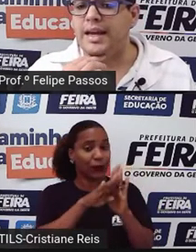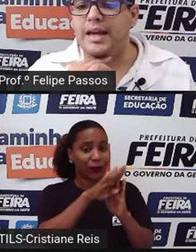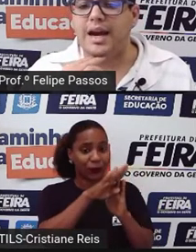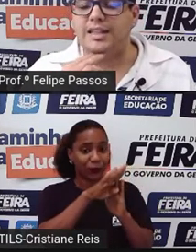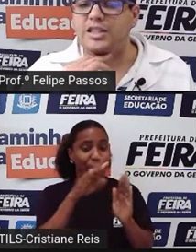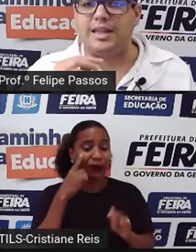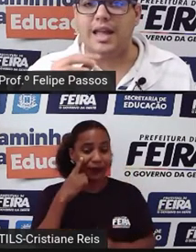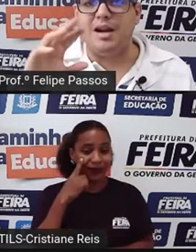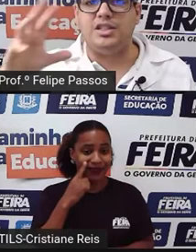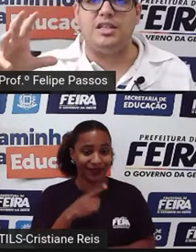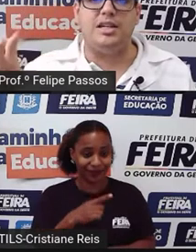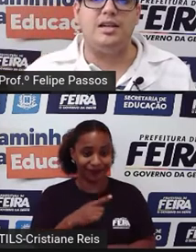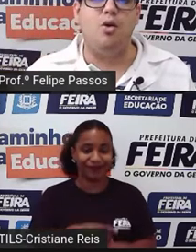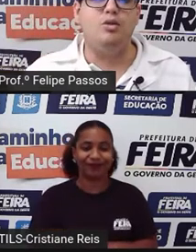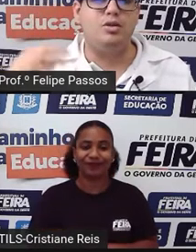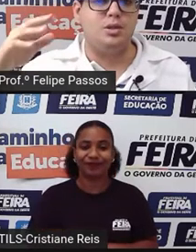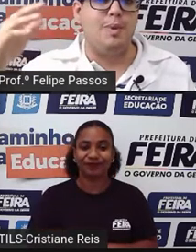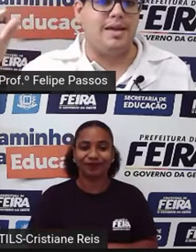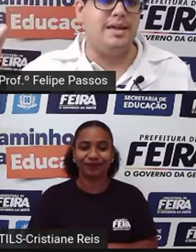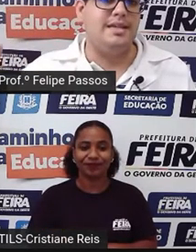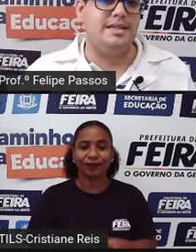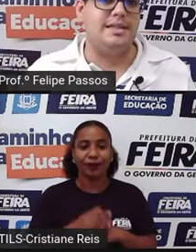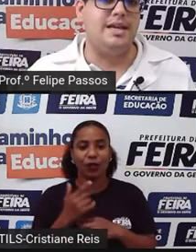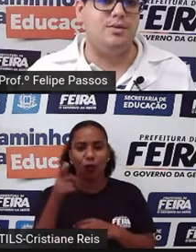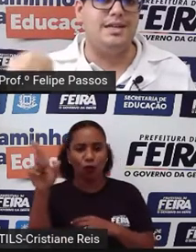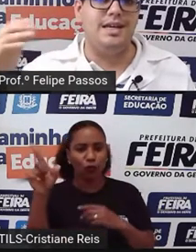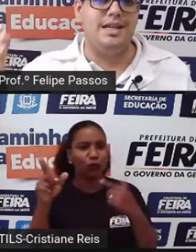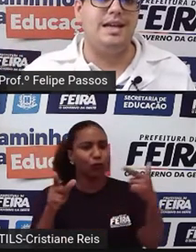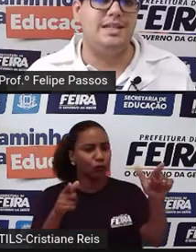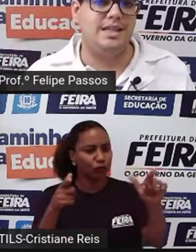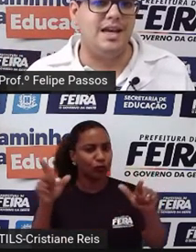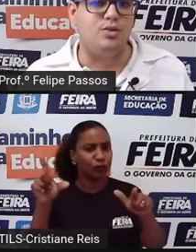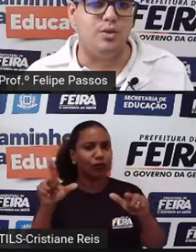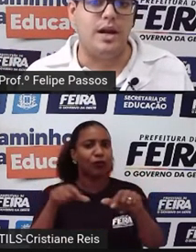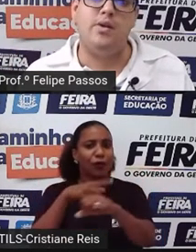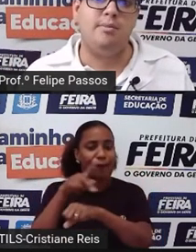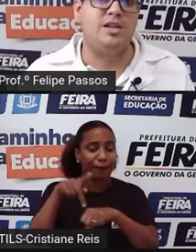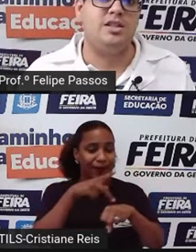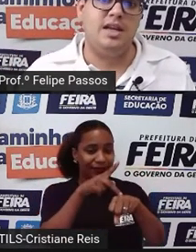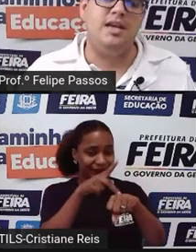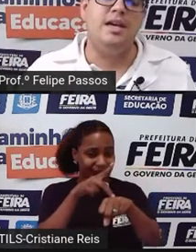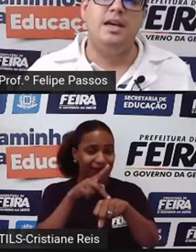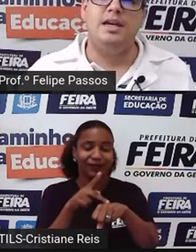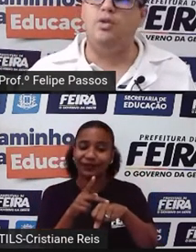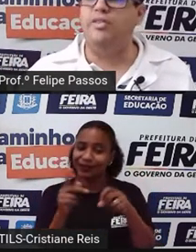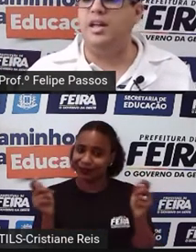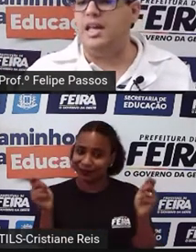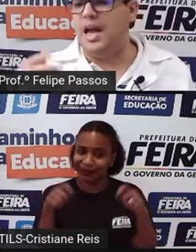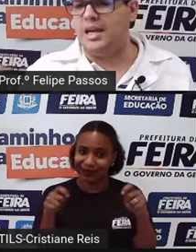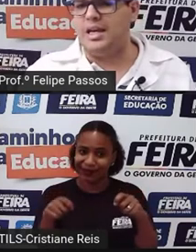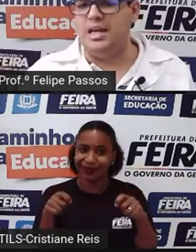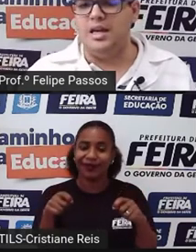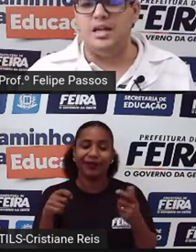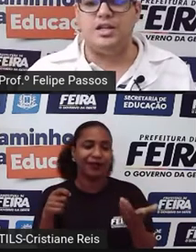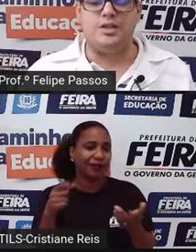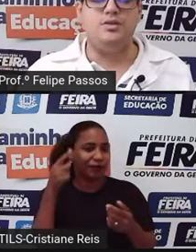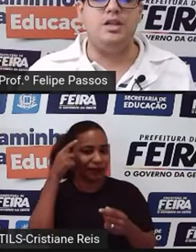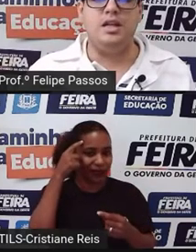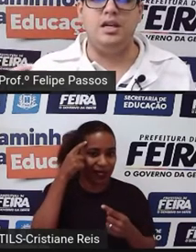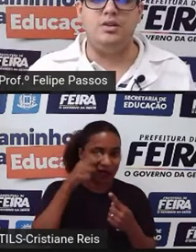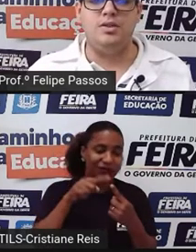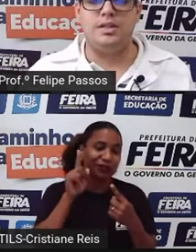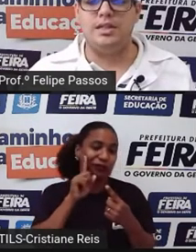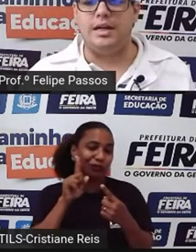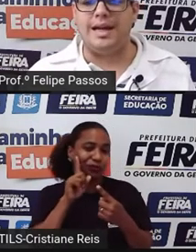a gente até imagina que outros países seriam os líderes em leitura. Eu imaginei que eu veria aqui Estados